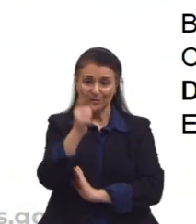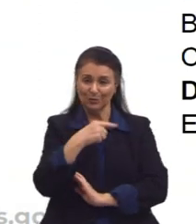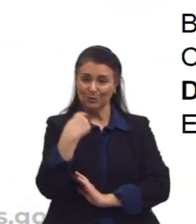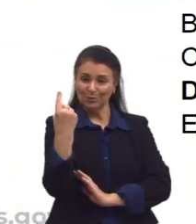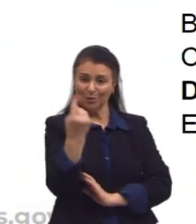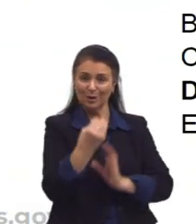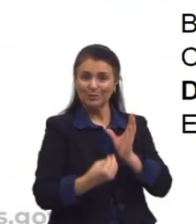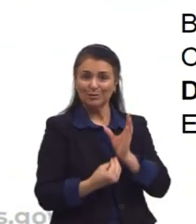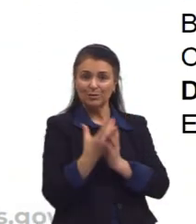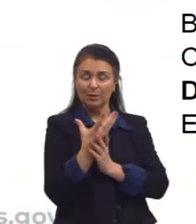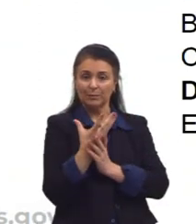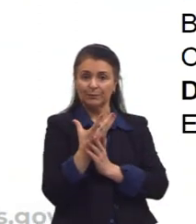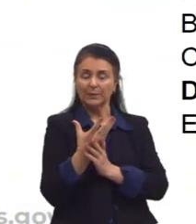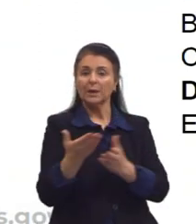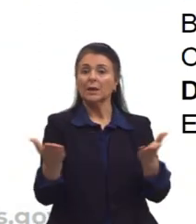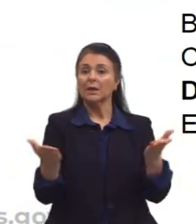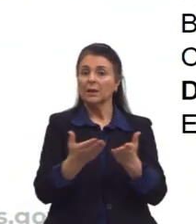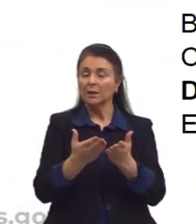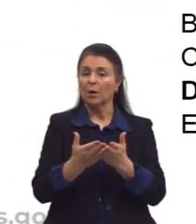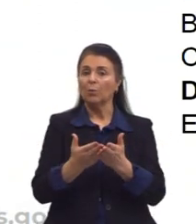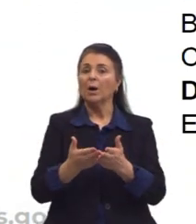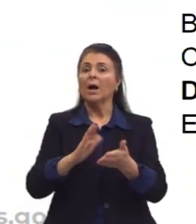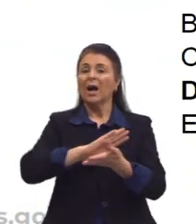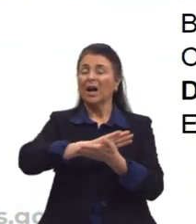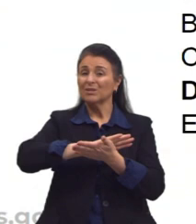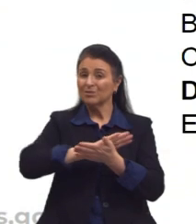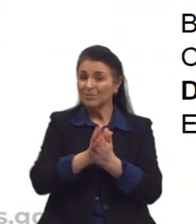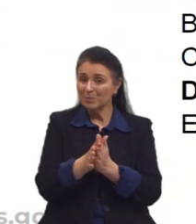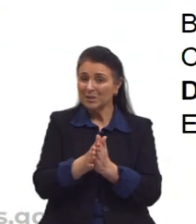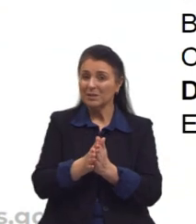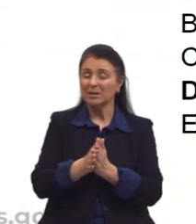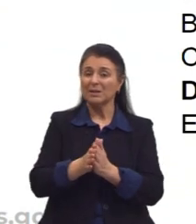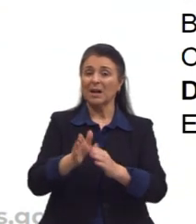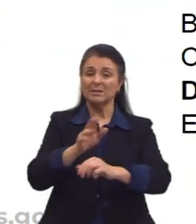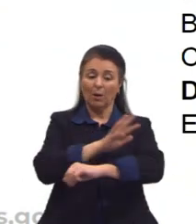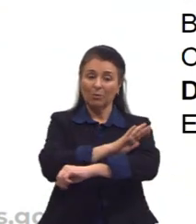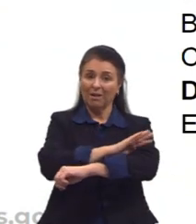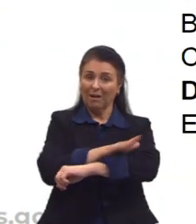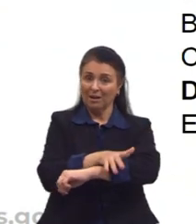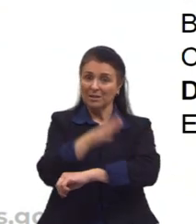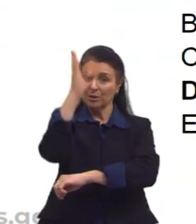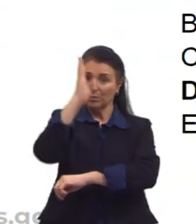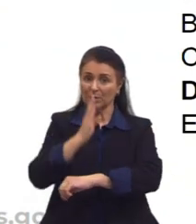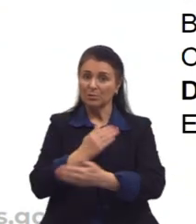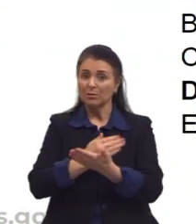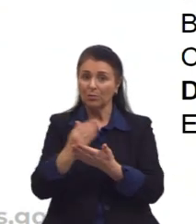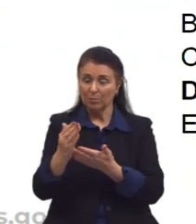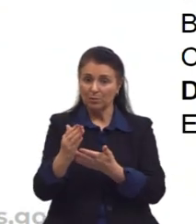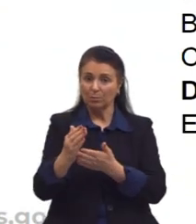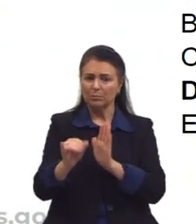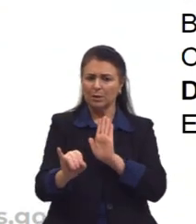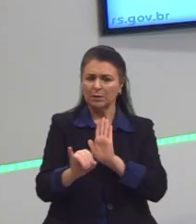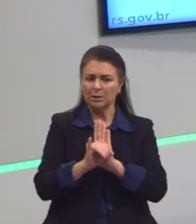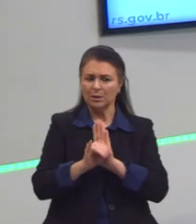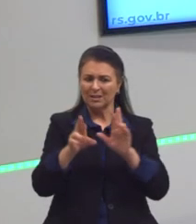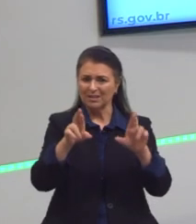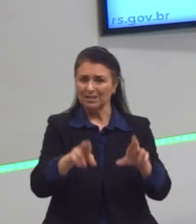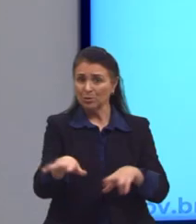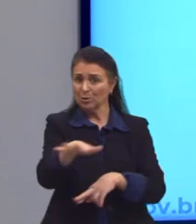argumento apresentado, a discriminação racial no Brasil tem como origem identidades regionais, não.